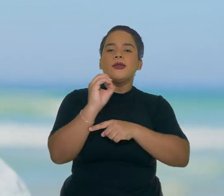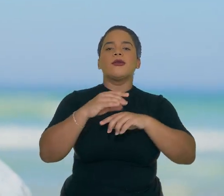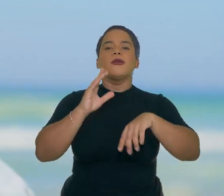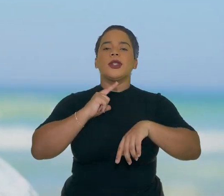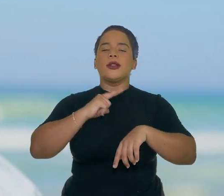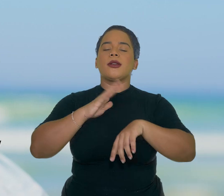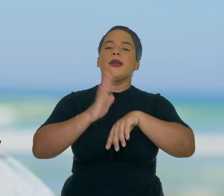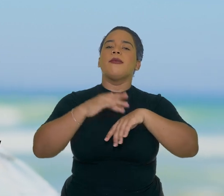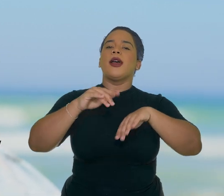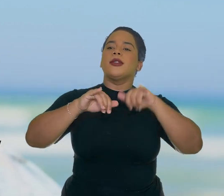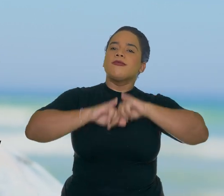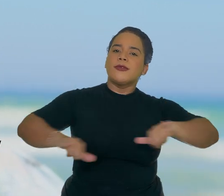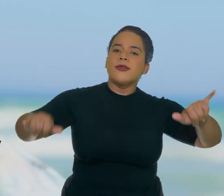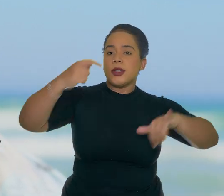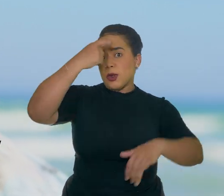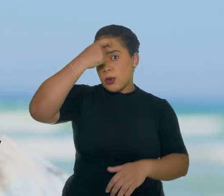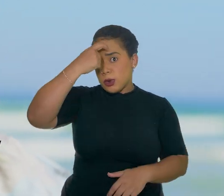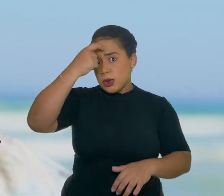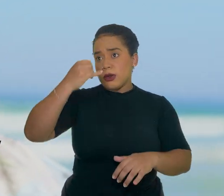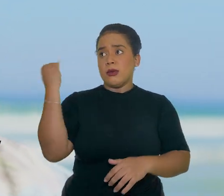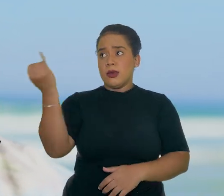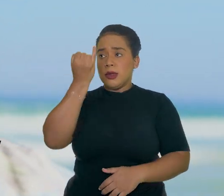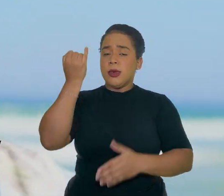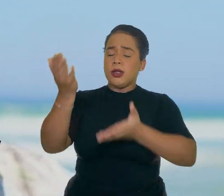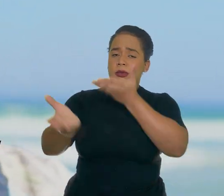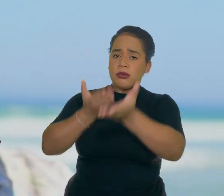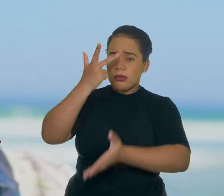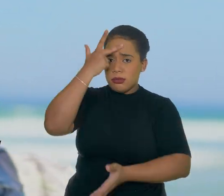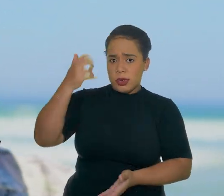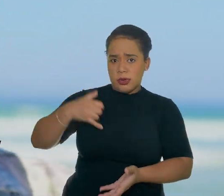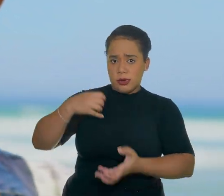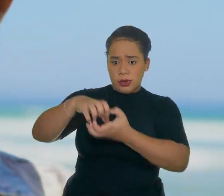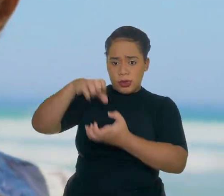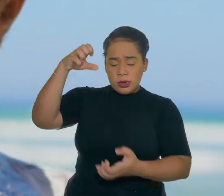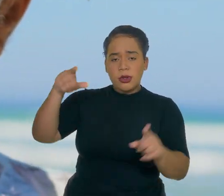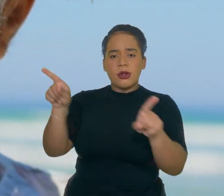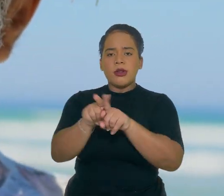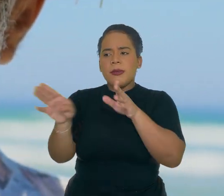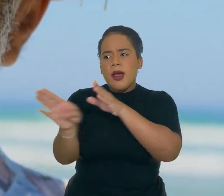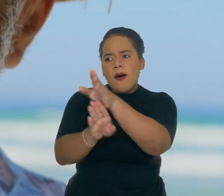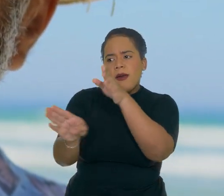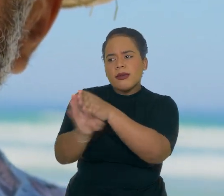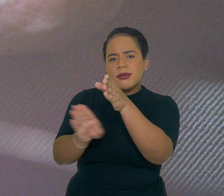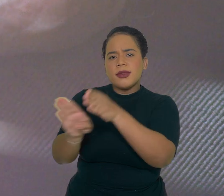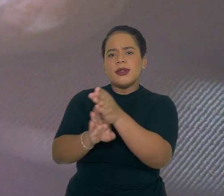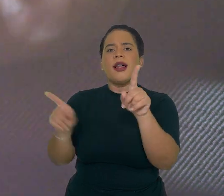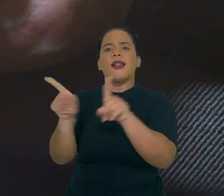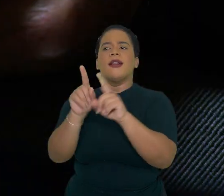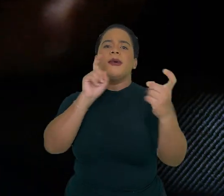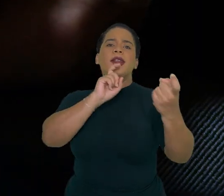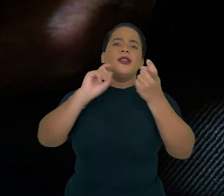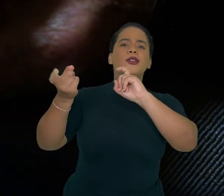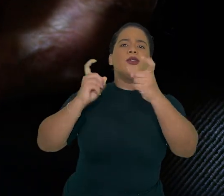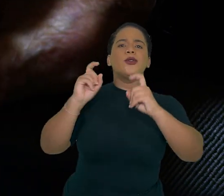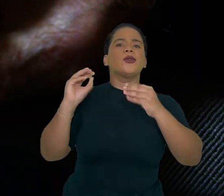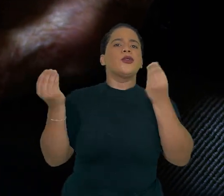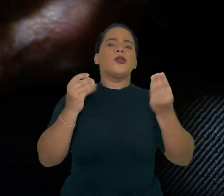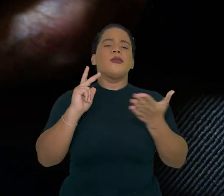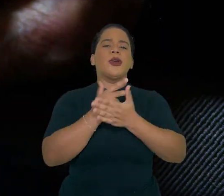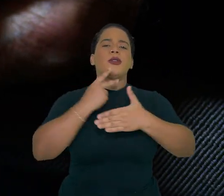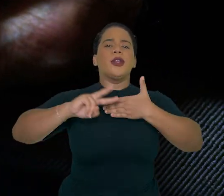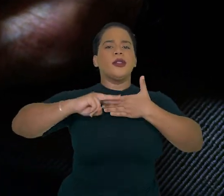conscientização da importância dos cuidados adequados às pessoas idosas, levar orientação e discutir as